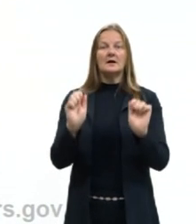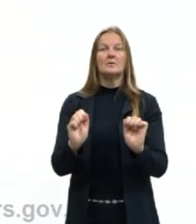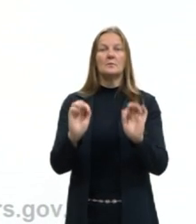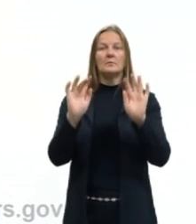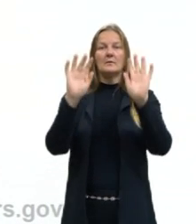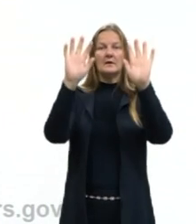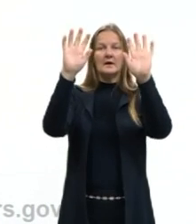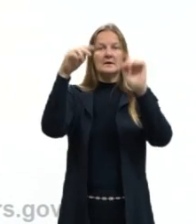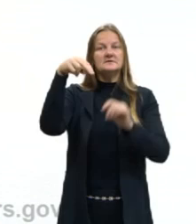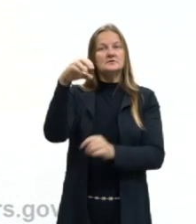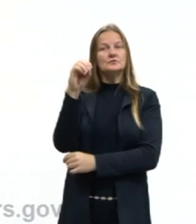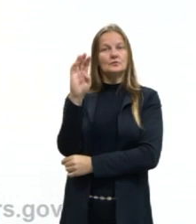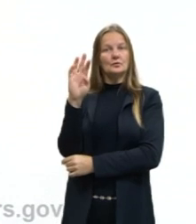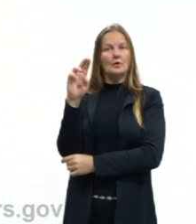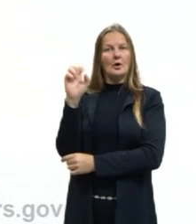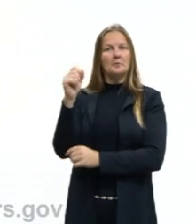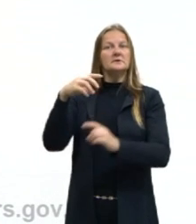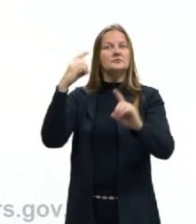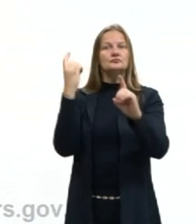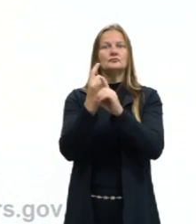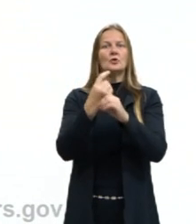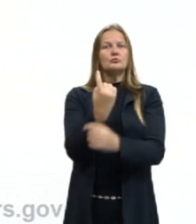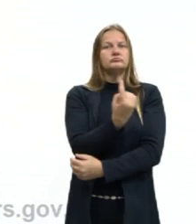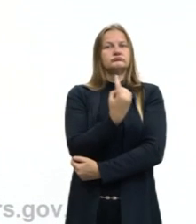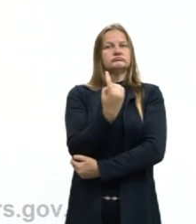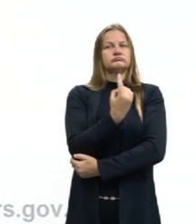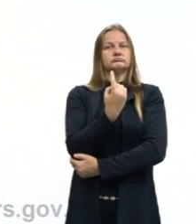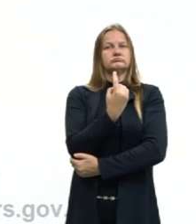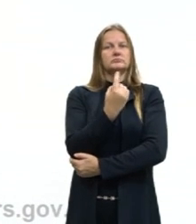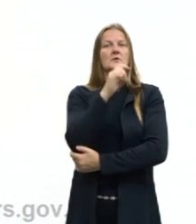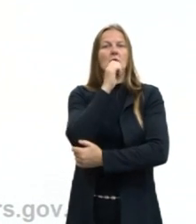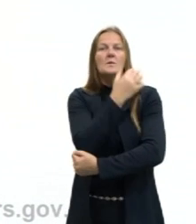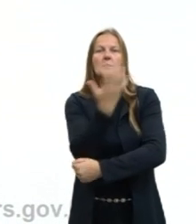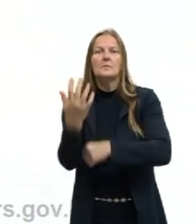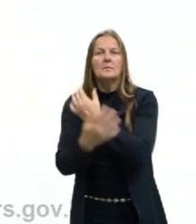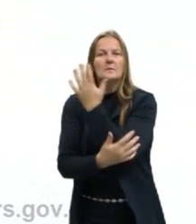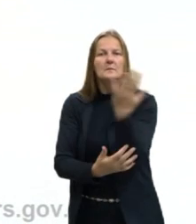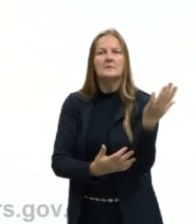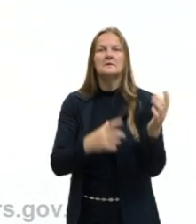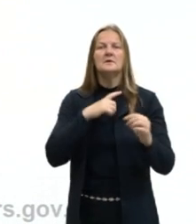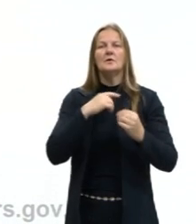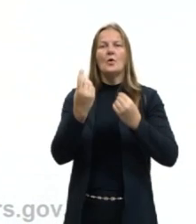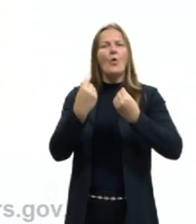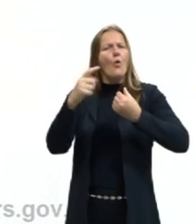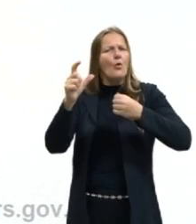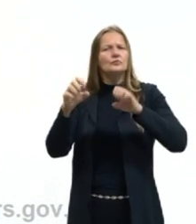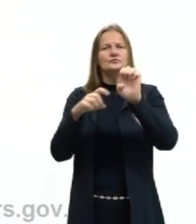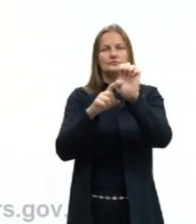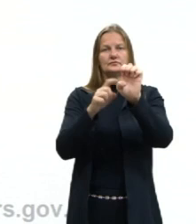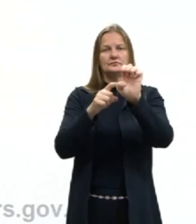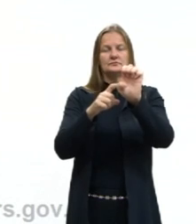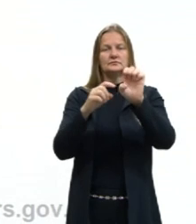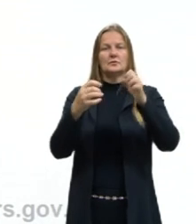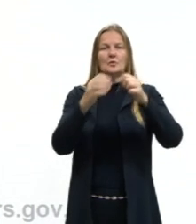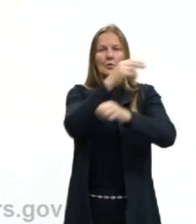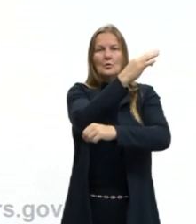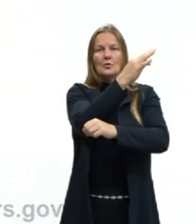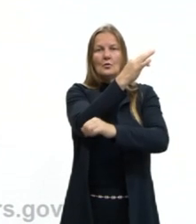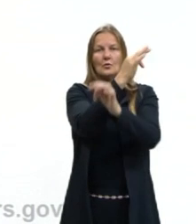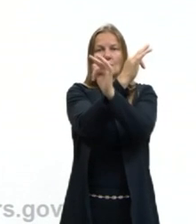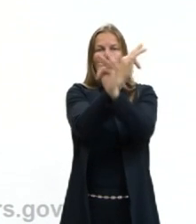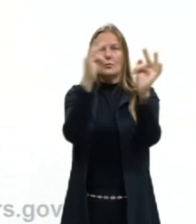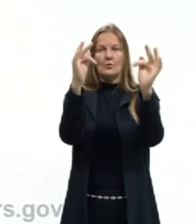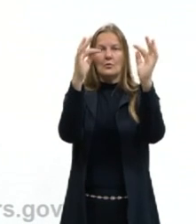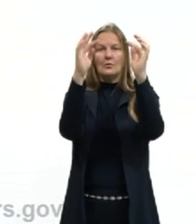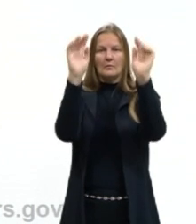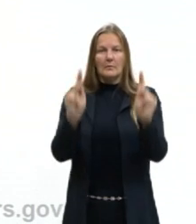eram encontrados de forma isolada na natureza. Ou seja, os outros elementos da tabela periódica, eles não eram encontrados